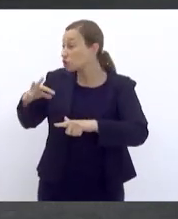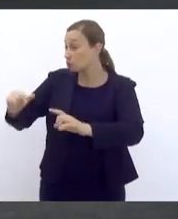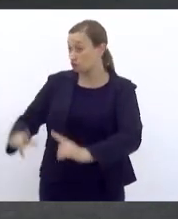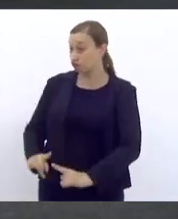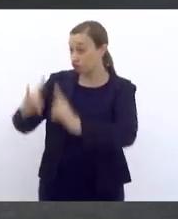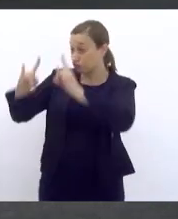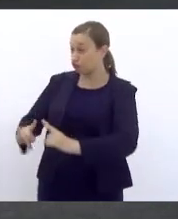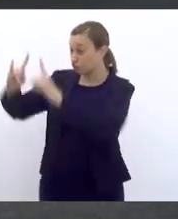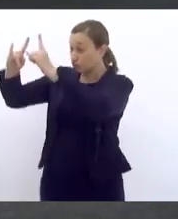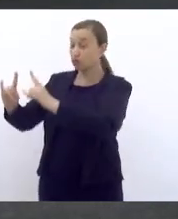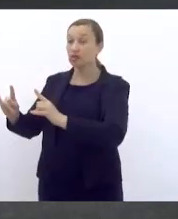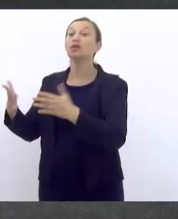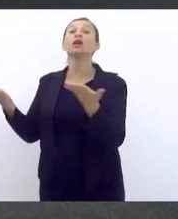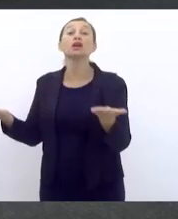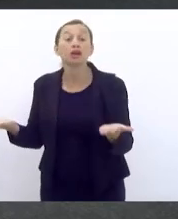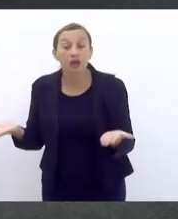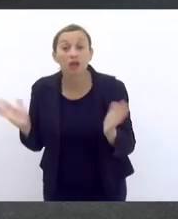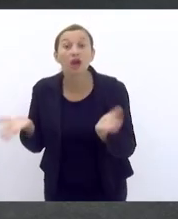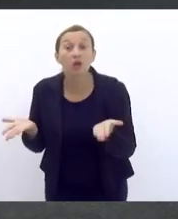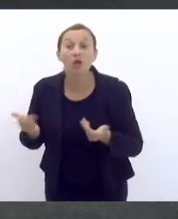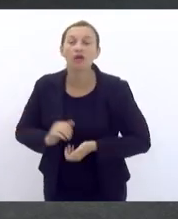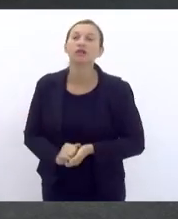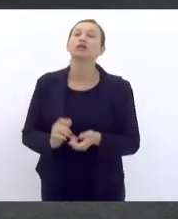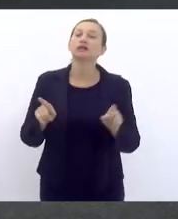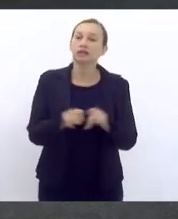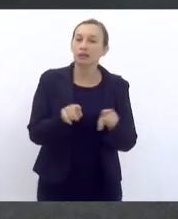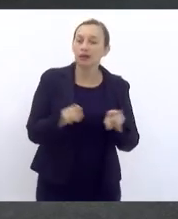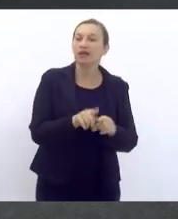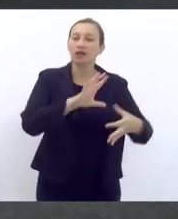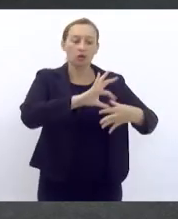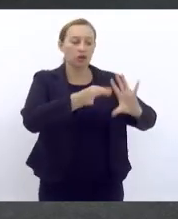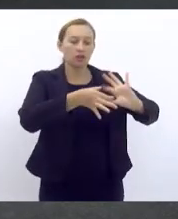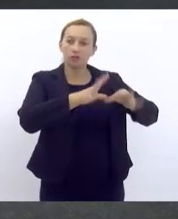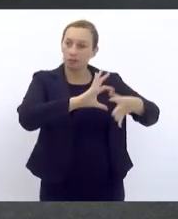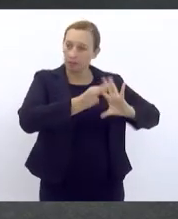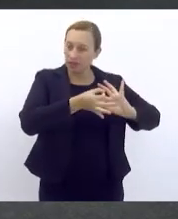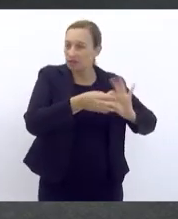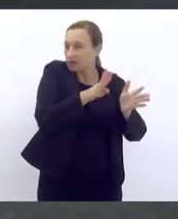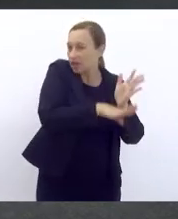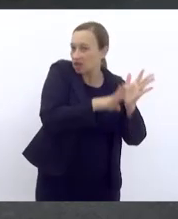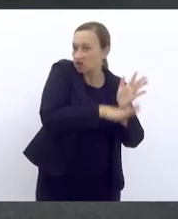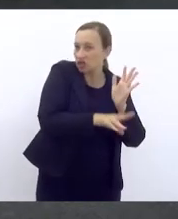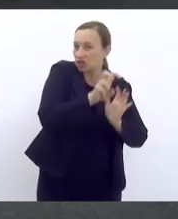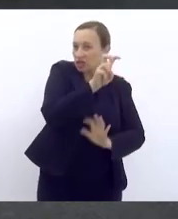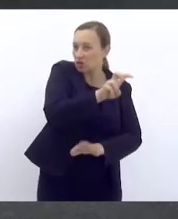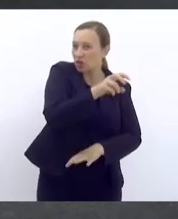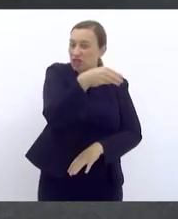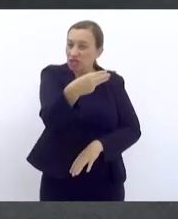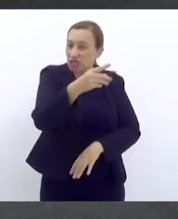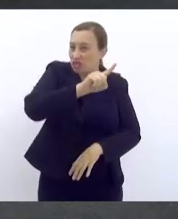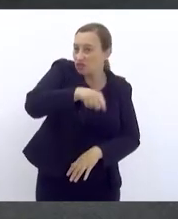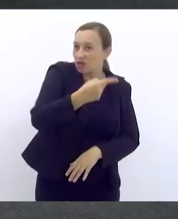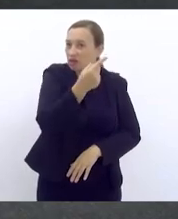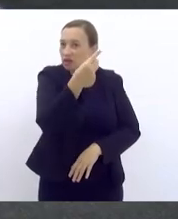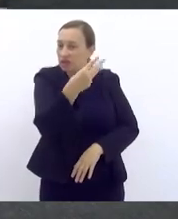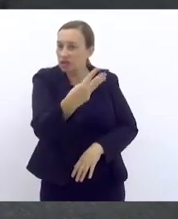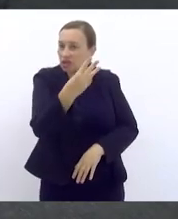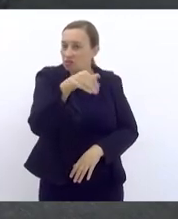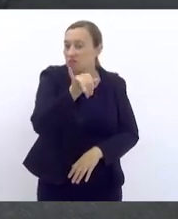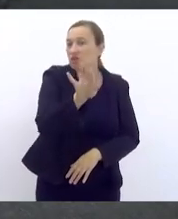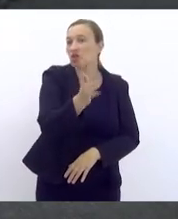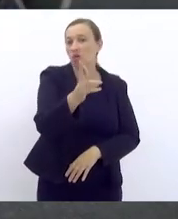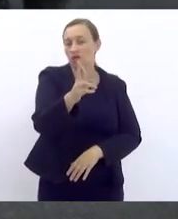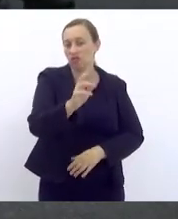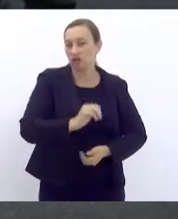todos. cadê? Também na Olimpíada, nós gastamos, atualizado, 53,3 bilhões